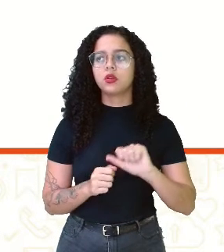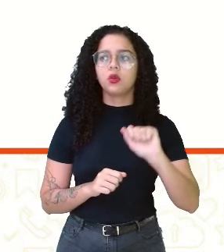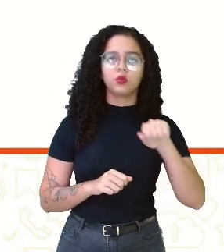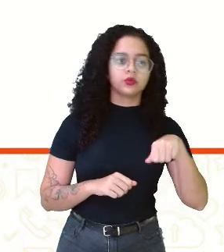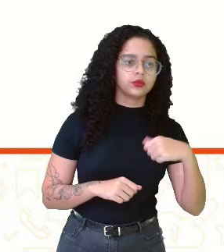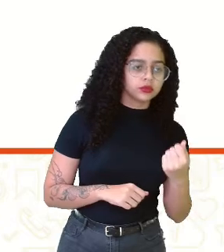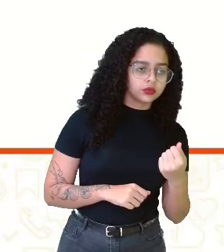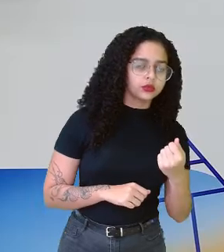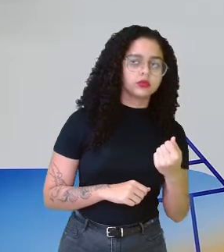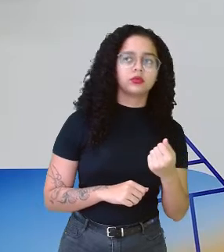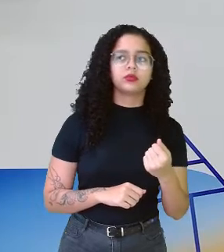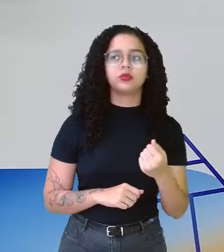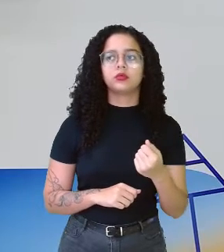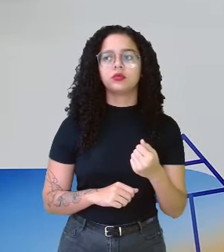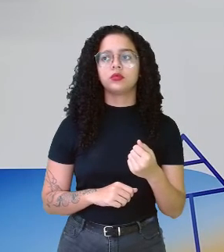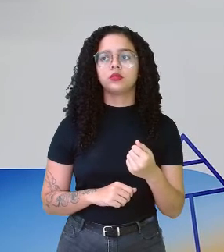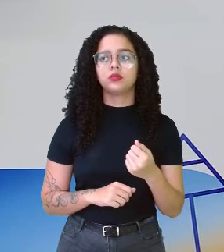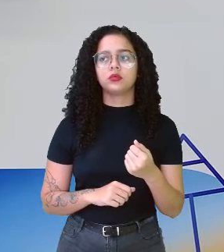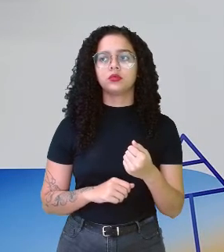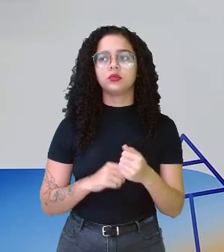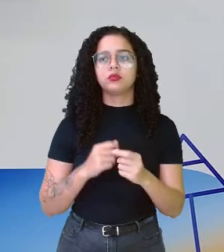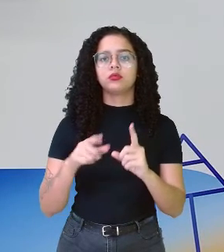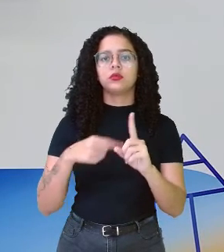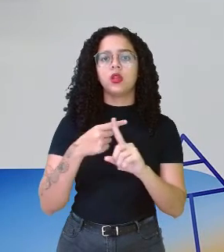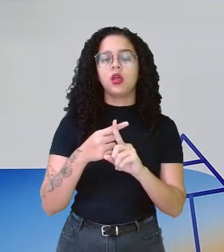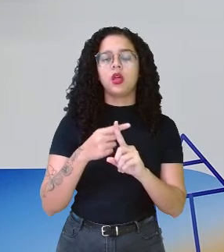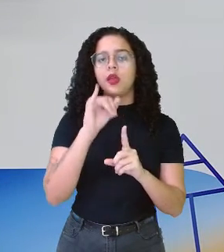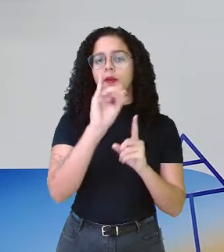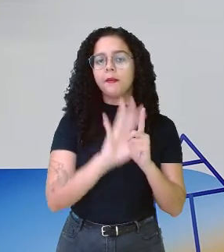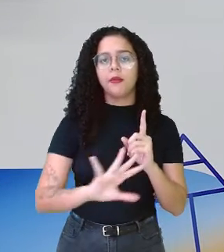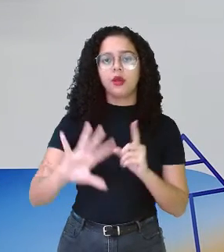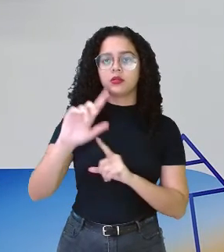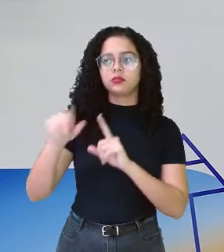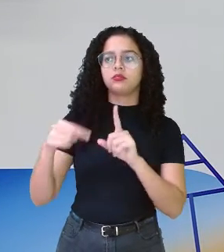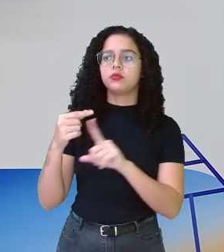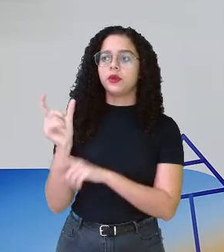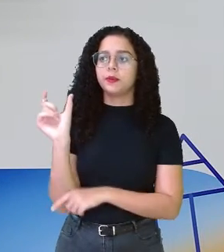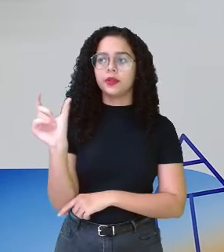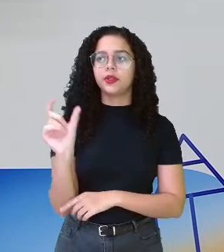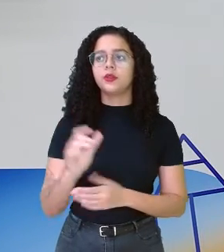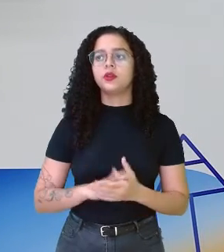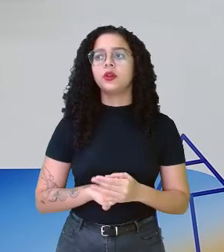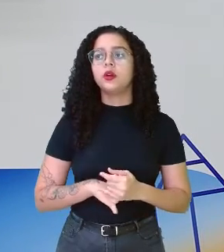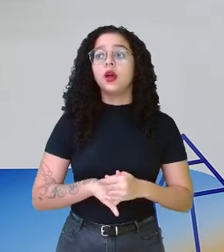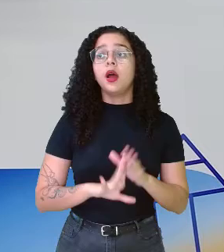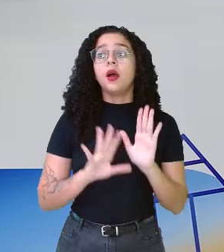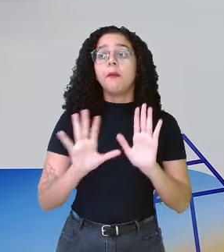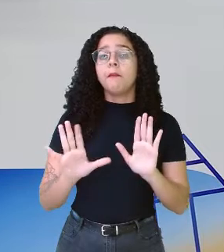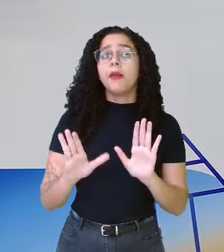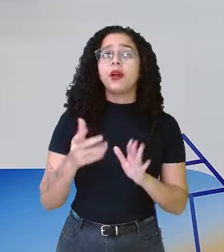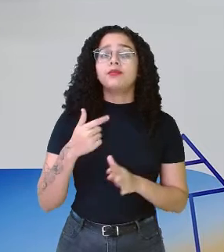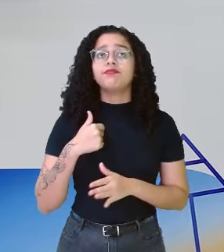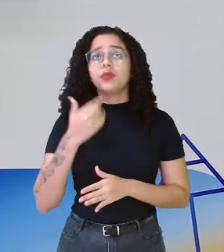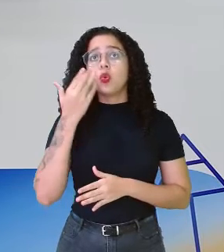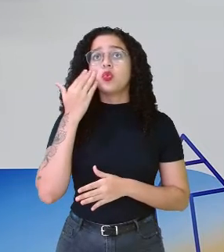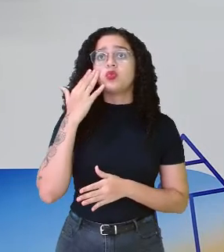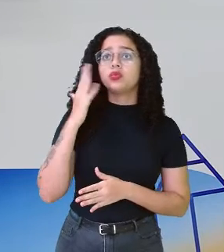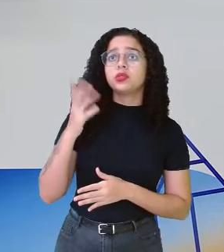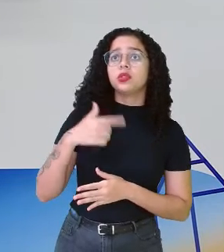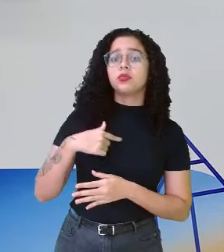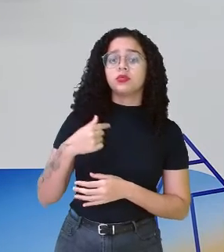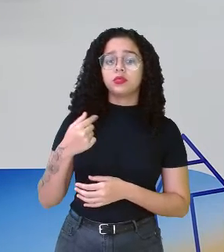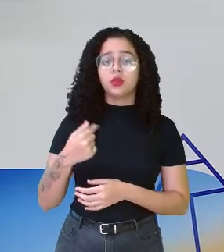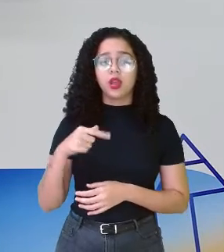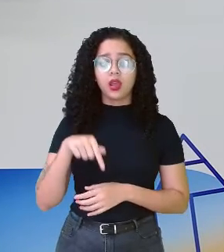sinal, o desenho, a imagem e a palavra. Mas eu não sei, estou aqui na minha